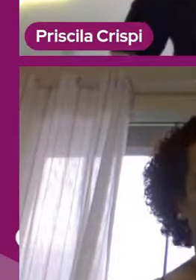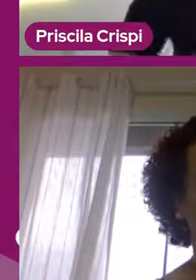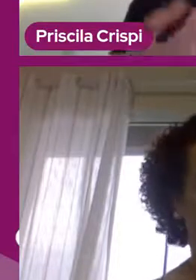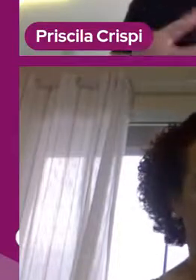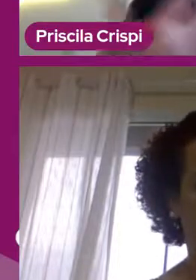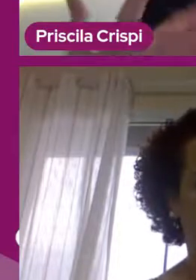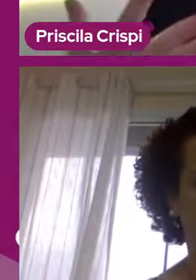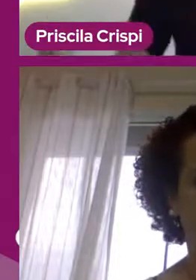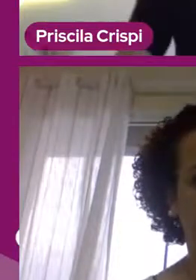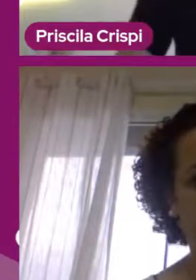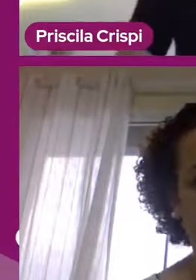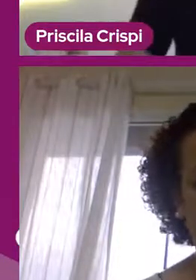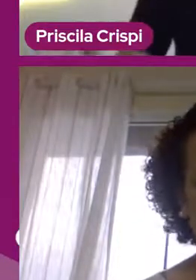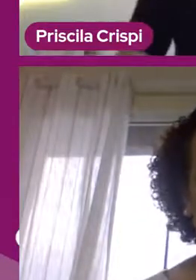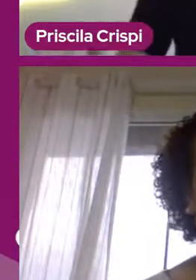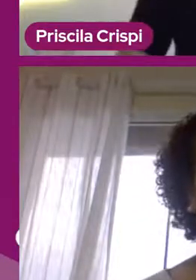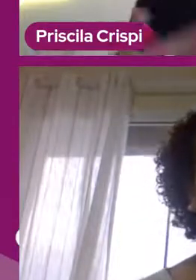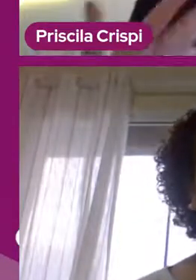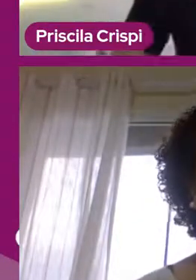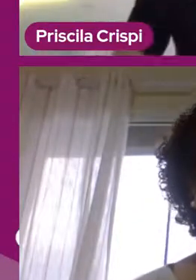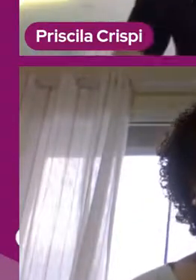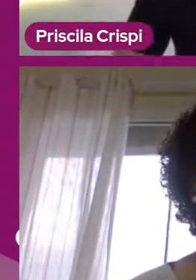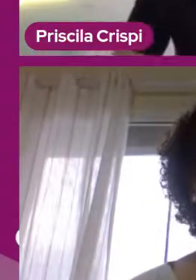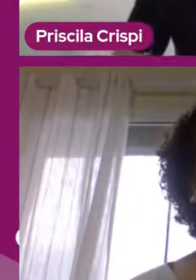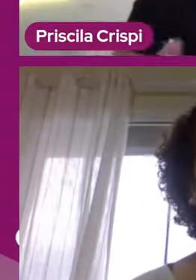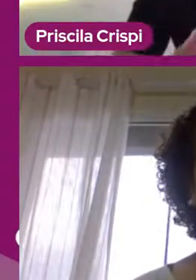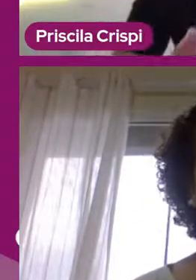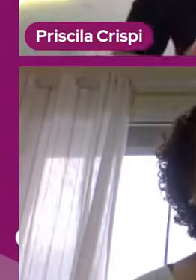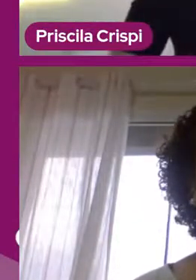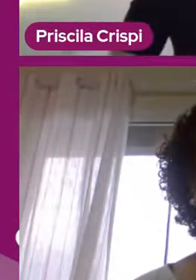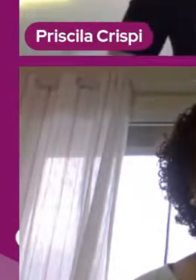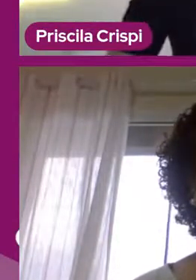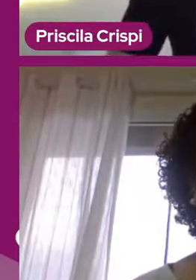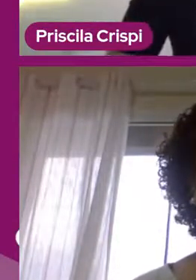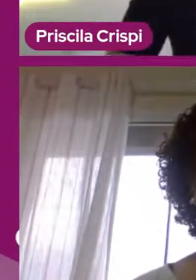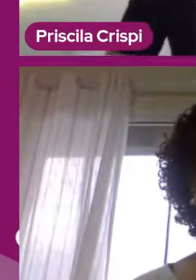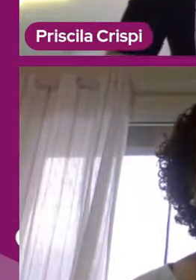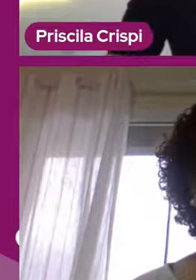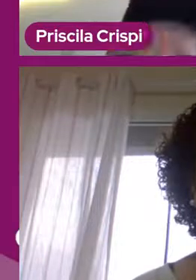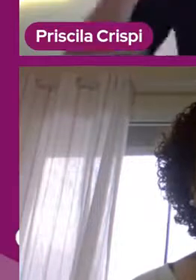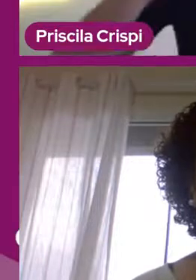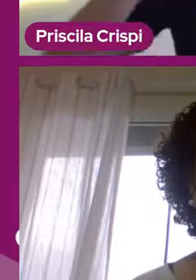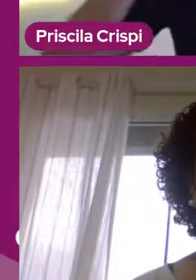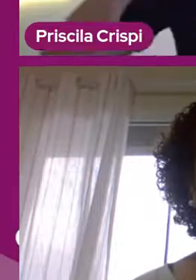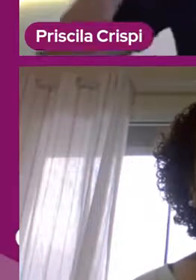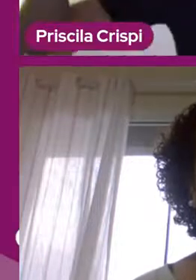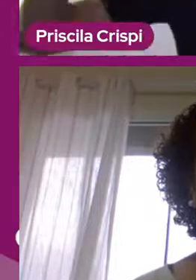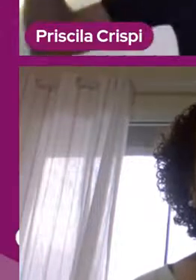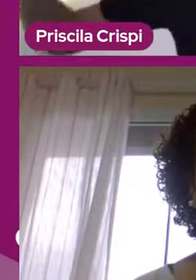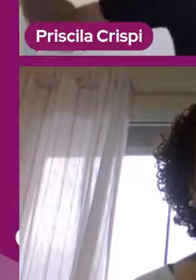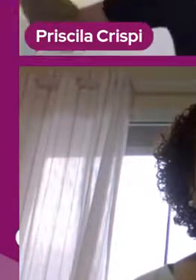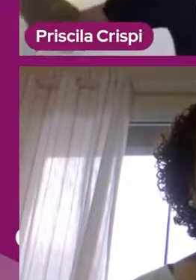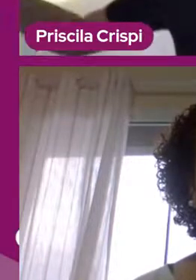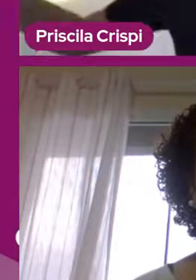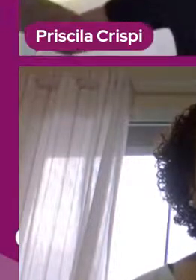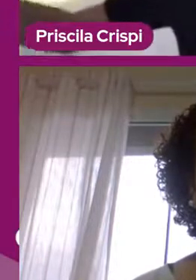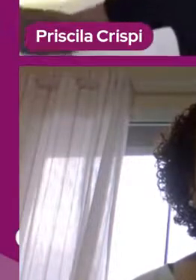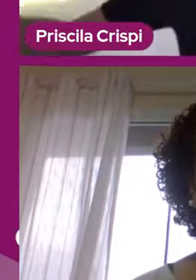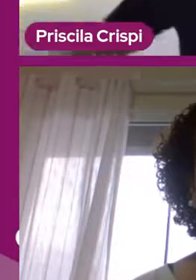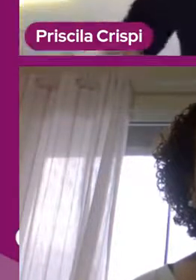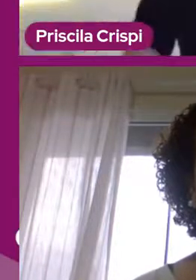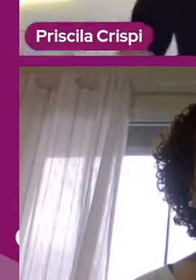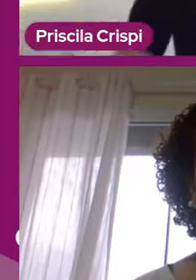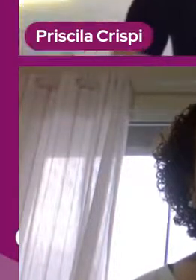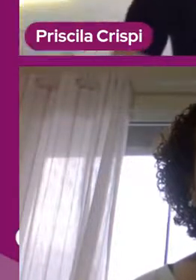é uma coisa que já acontece na escola, mesmo na educação infantil, né? A gente, às vezes, pensa que o currículo não tem lá uma disciplina chamada